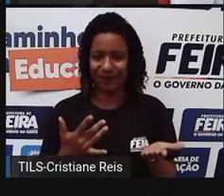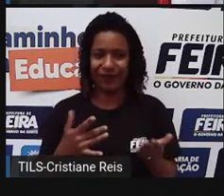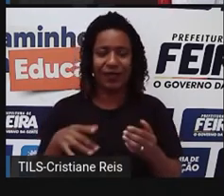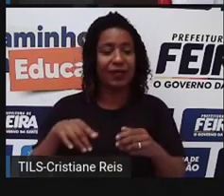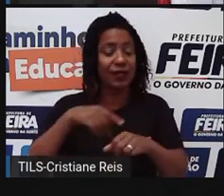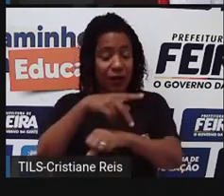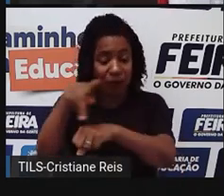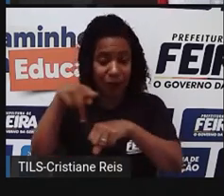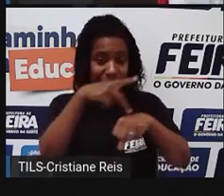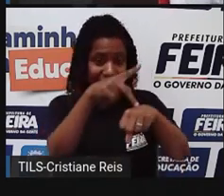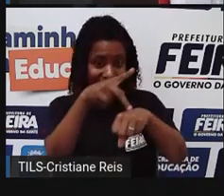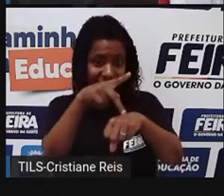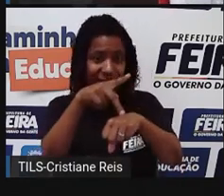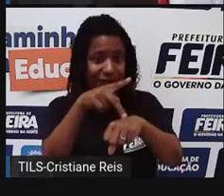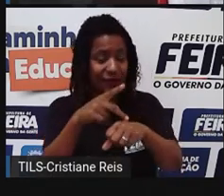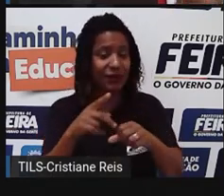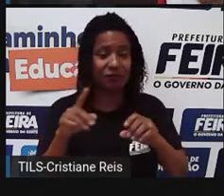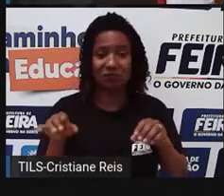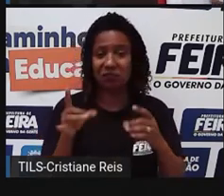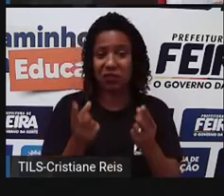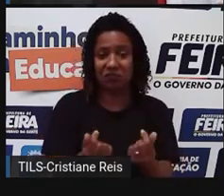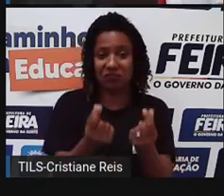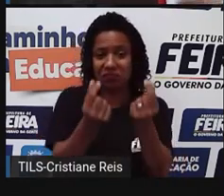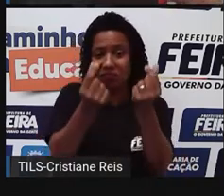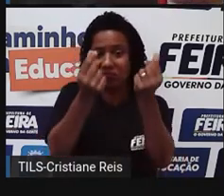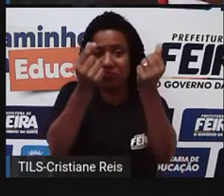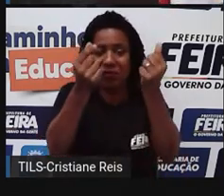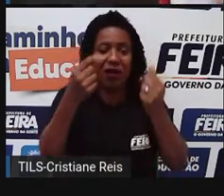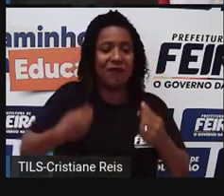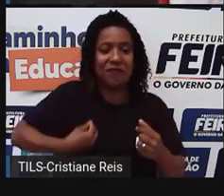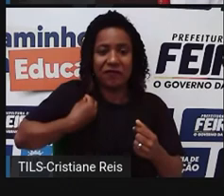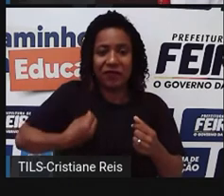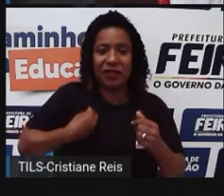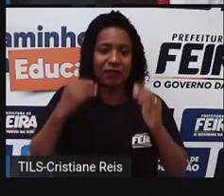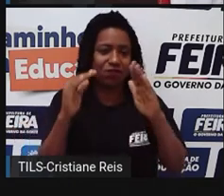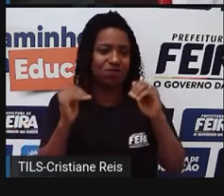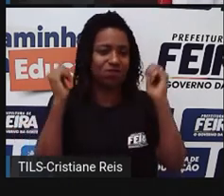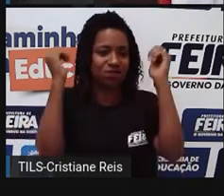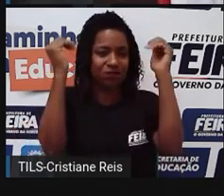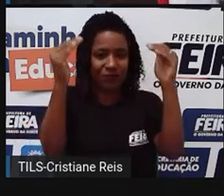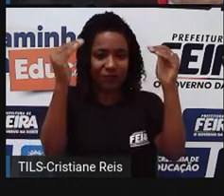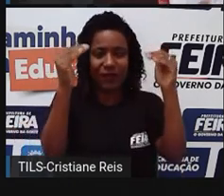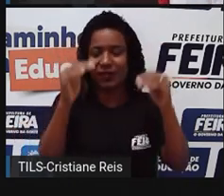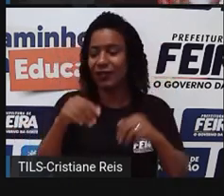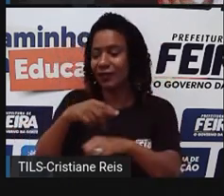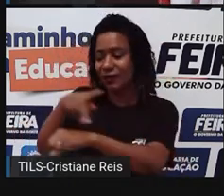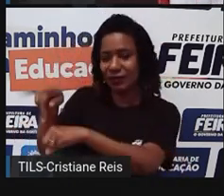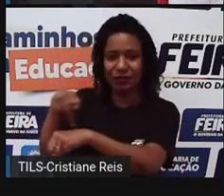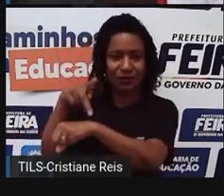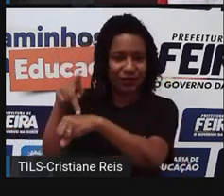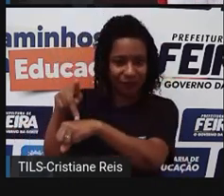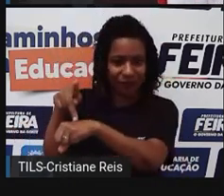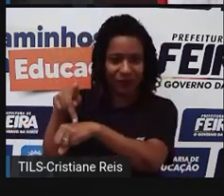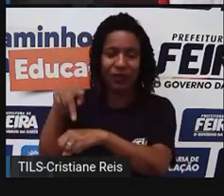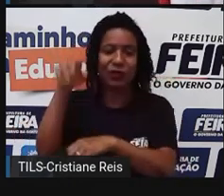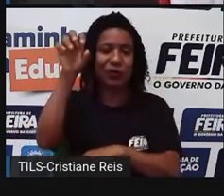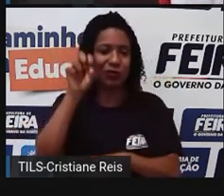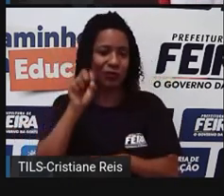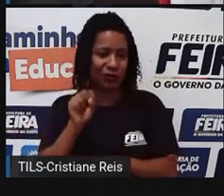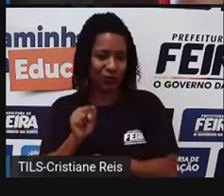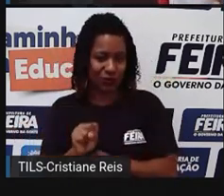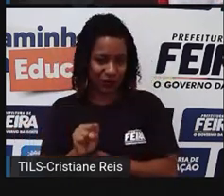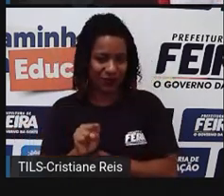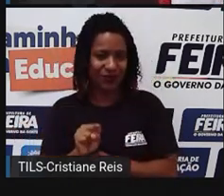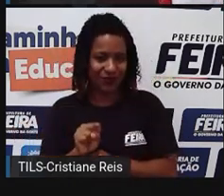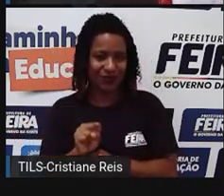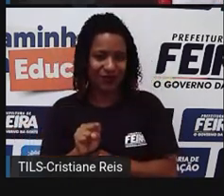padrão de vida muito alto, bastante elevado, nesse aspecto aí. Já os países do sul, que são,